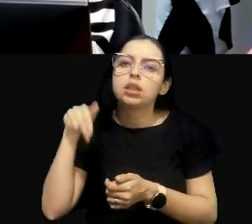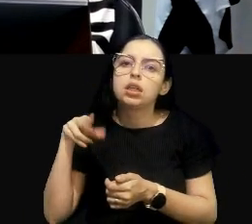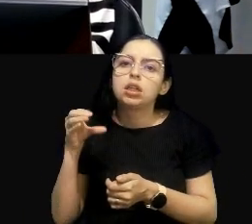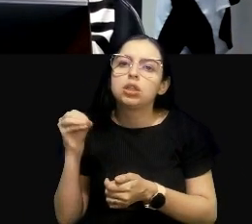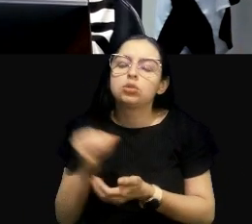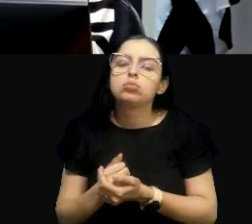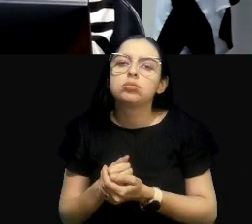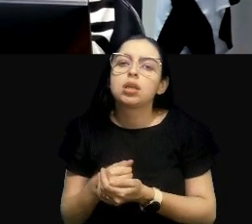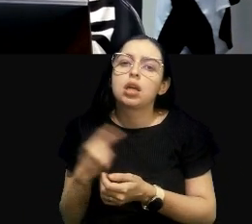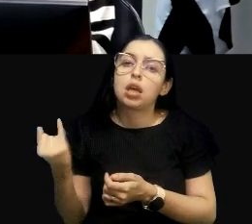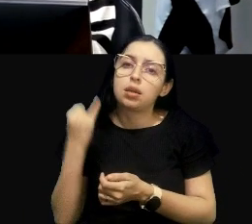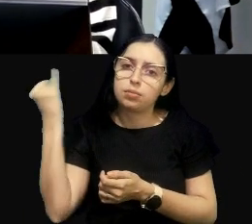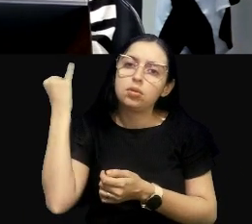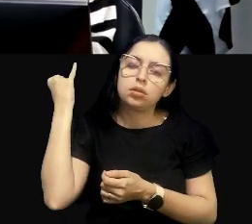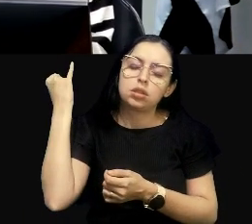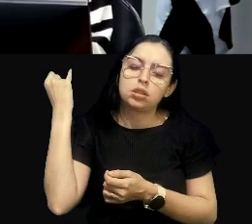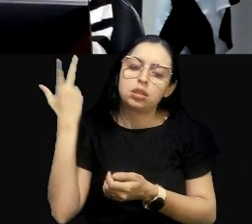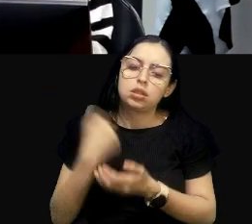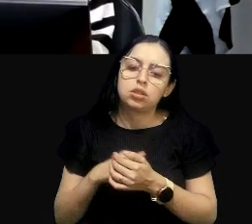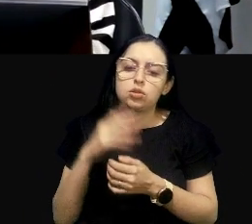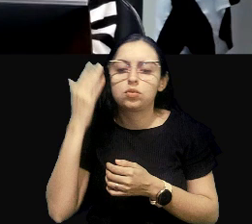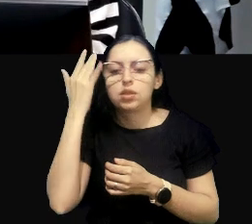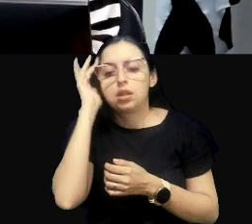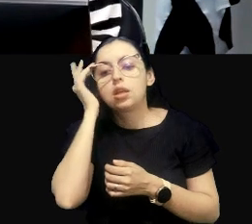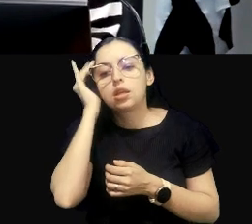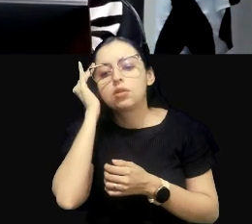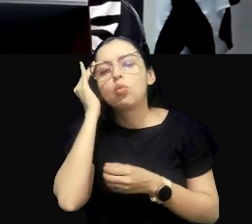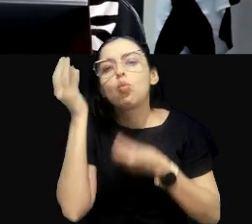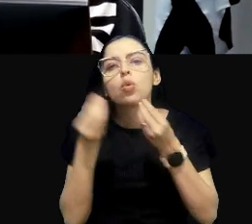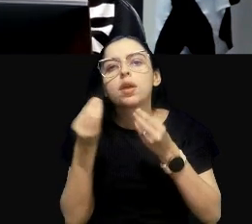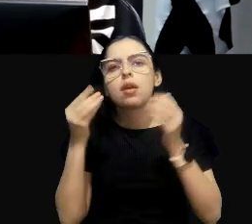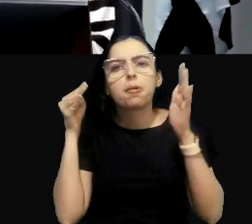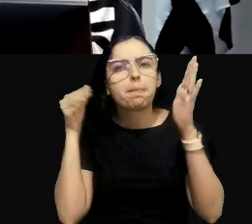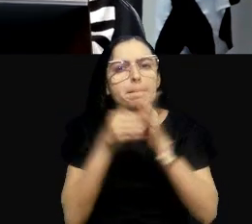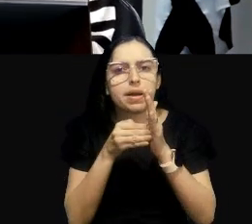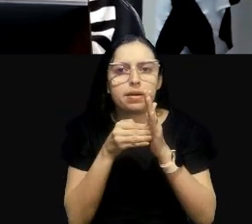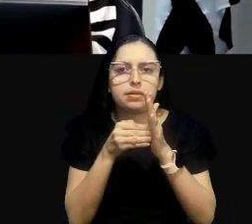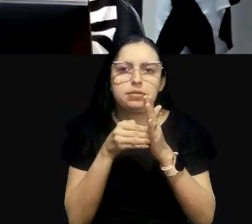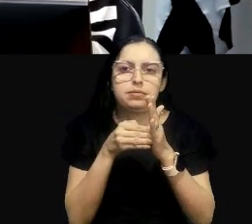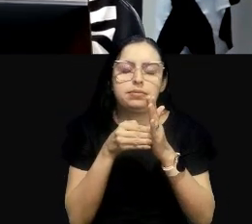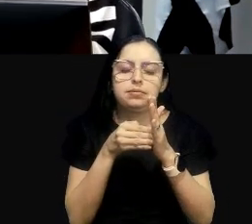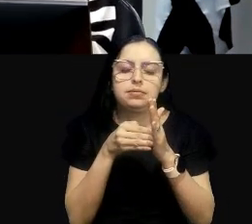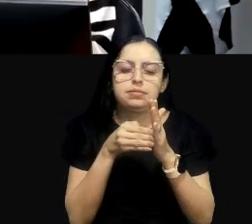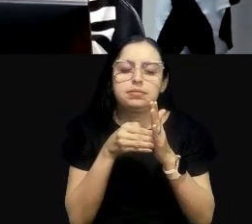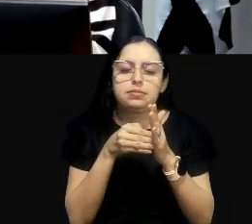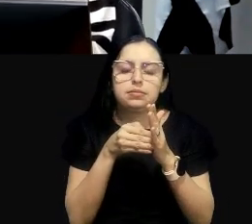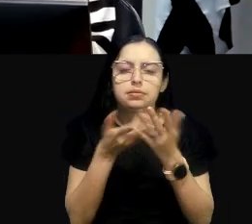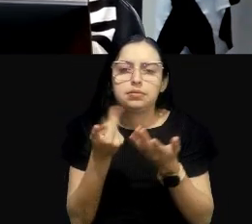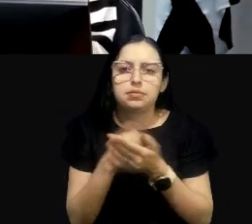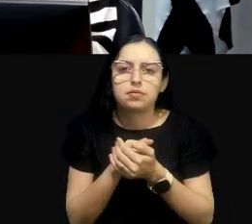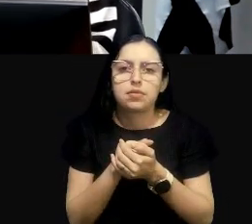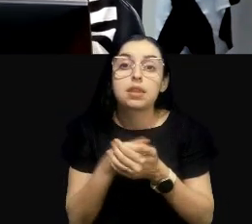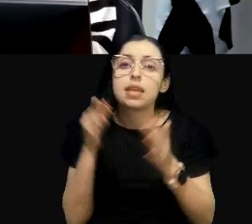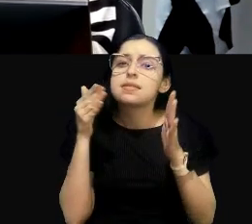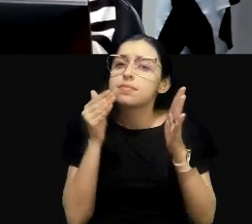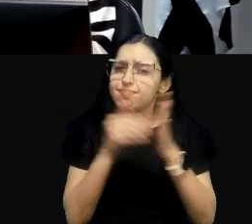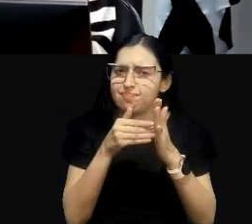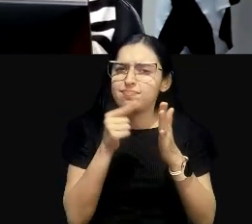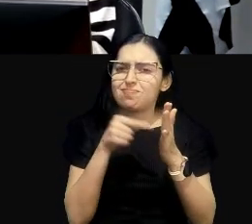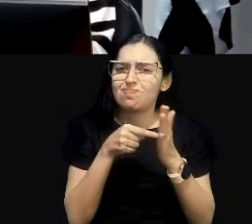portanto, também, entender o que é um impacto, né? E esse impacto,